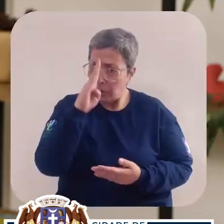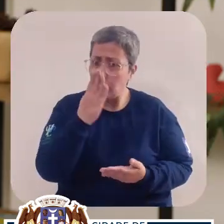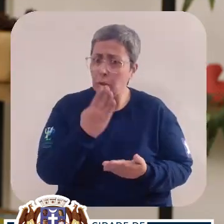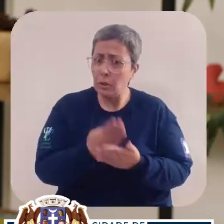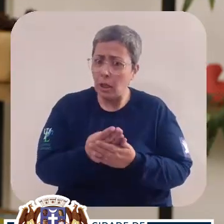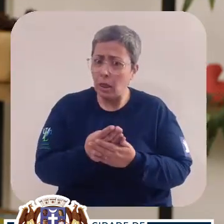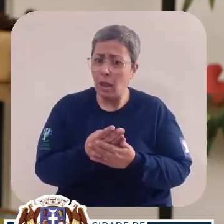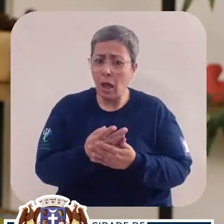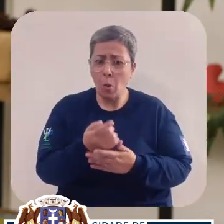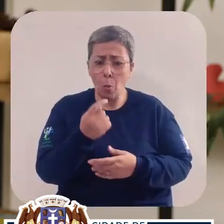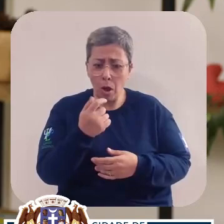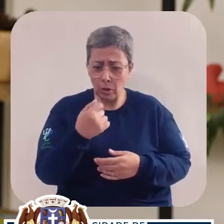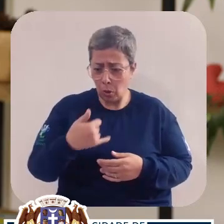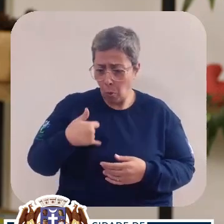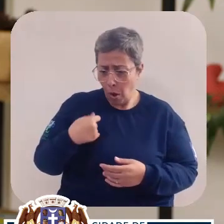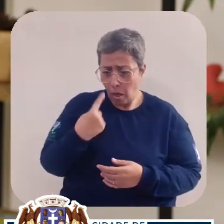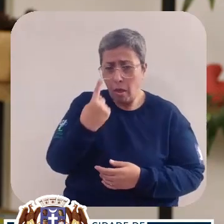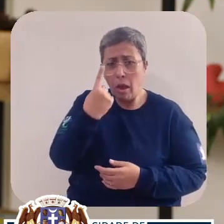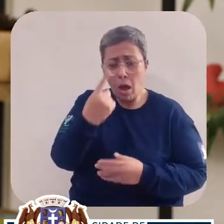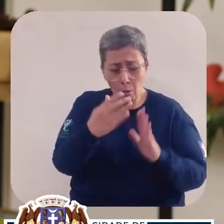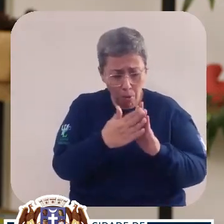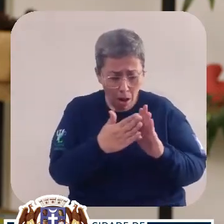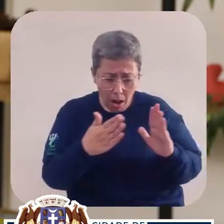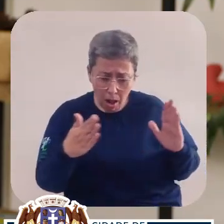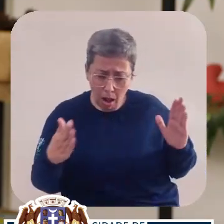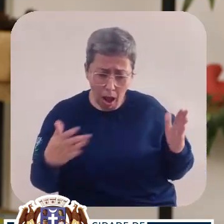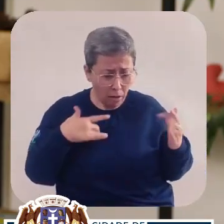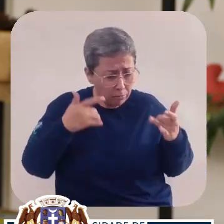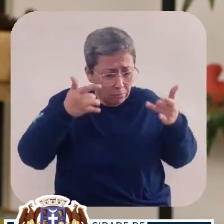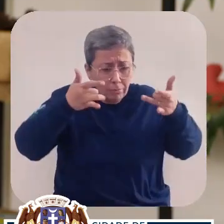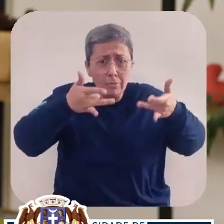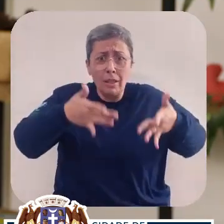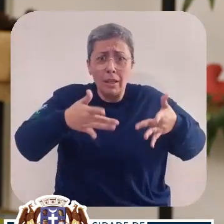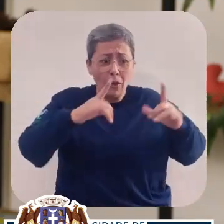Você acredita que meu primeiro ano de vida inteiro